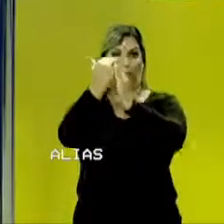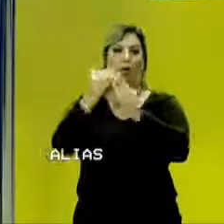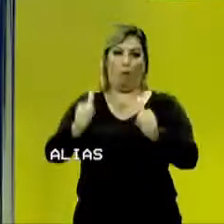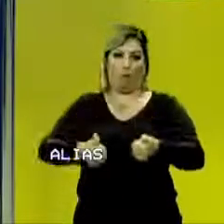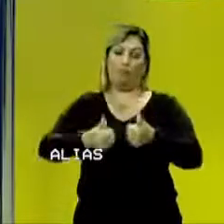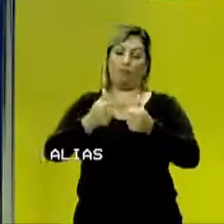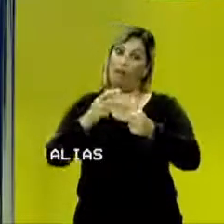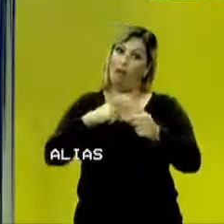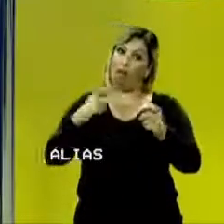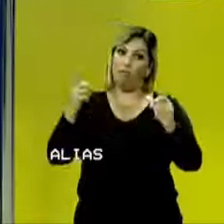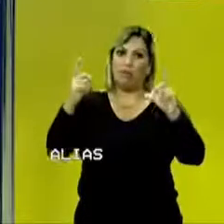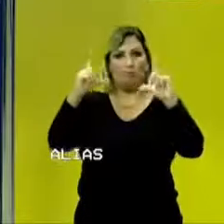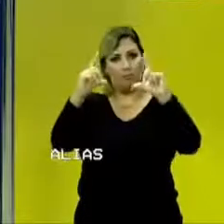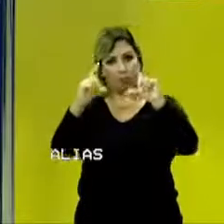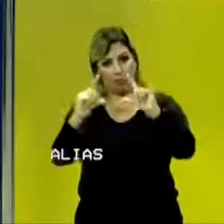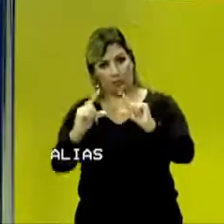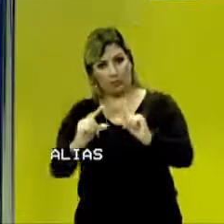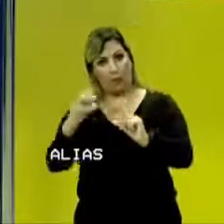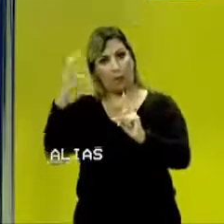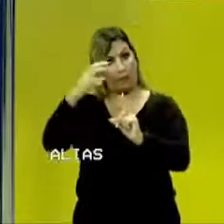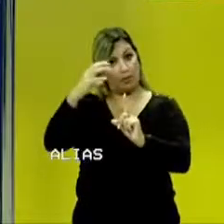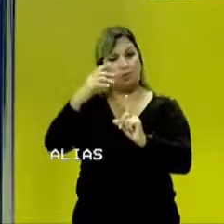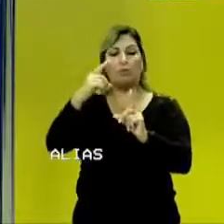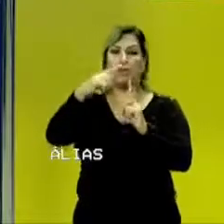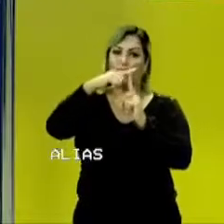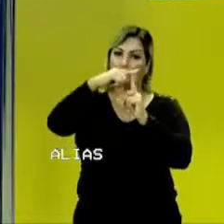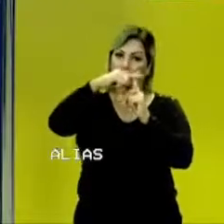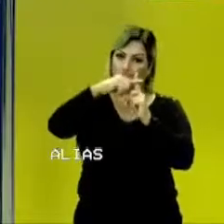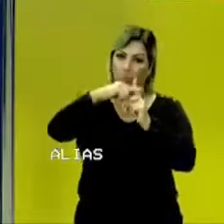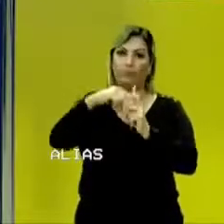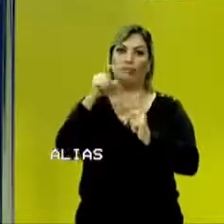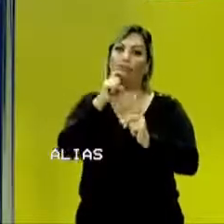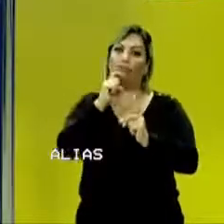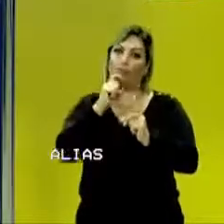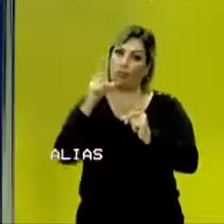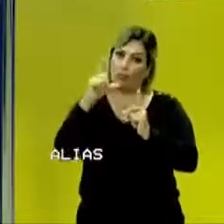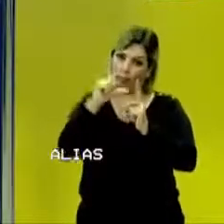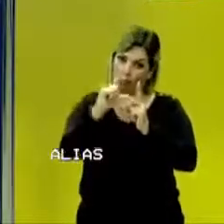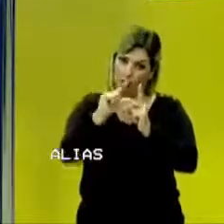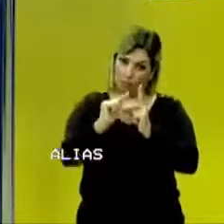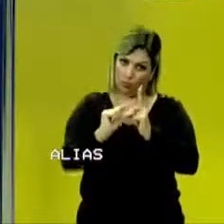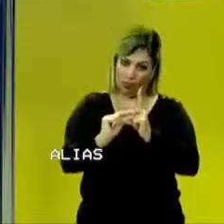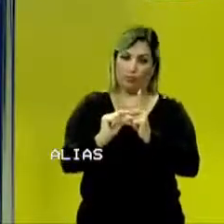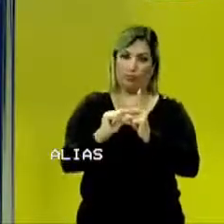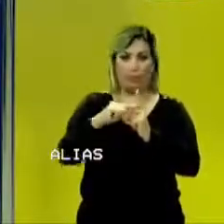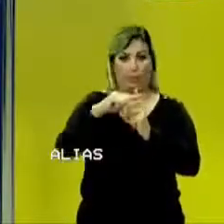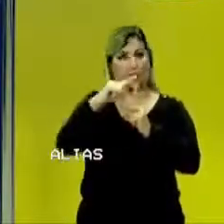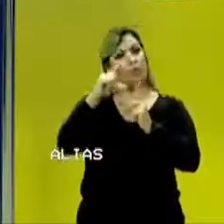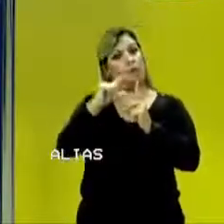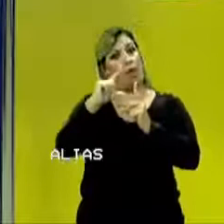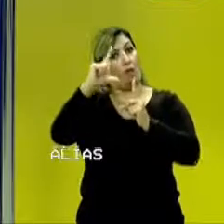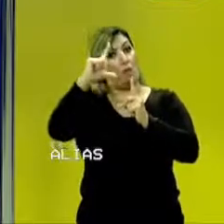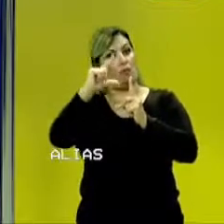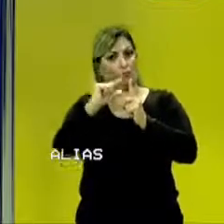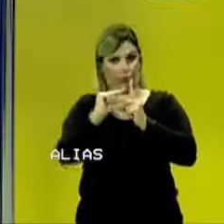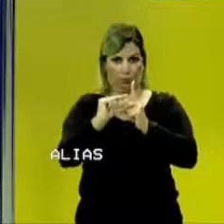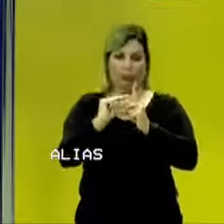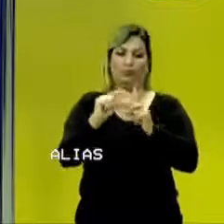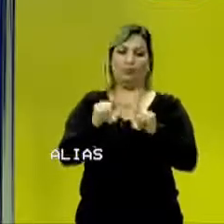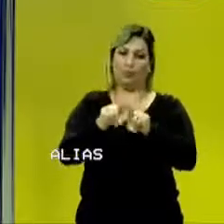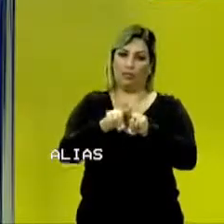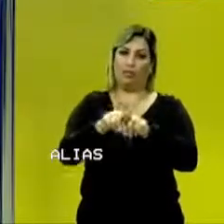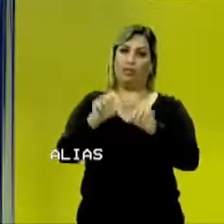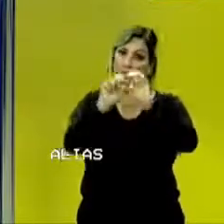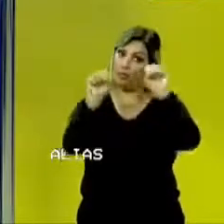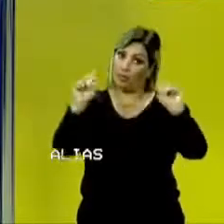começa a cair, é que houve queda de quê? Queda de temperatura. Claro que eu estou considerando ali, né, naquela situação, ok? Um